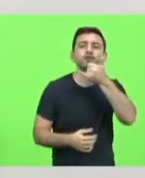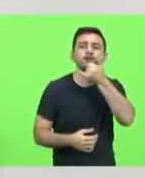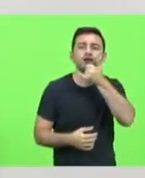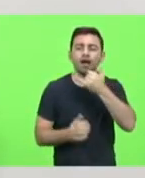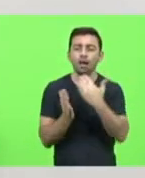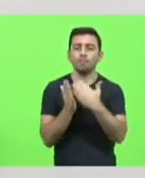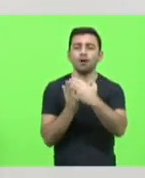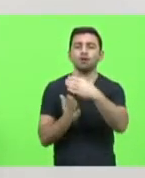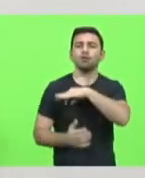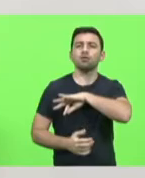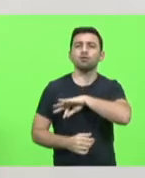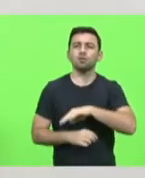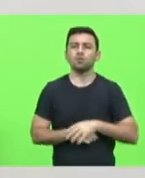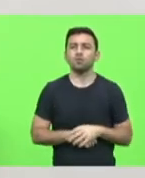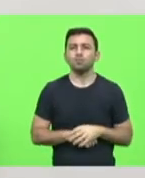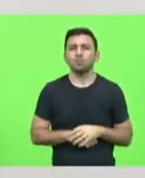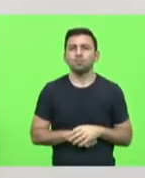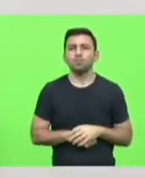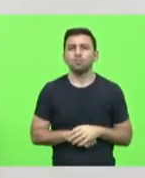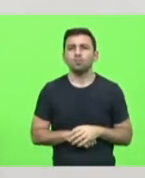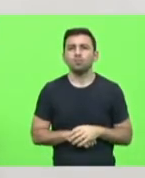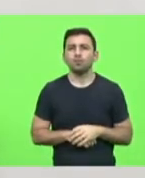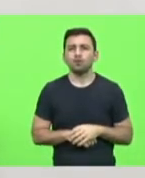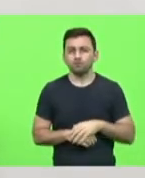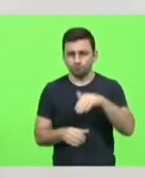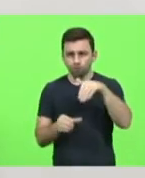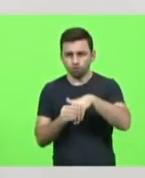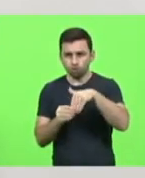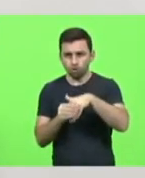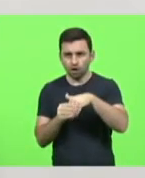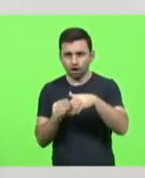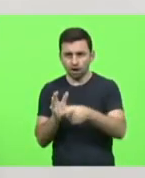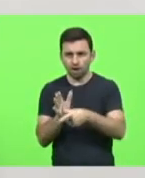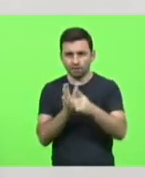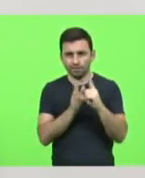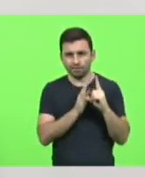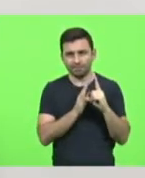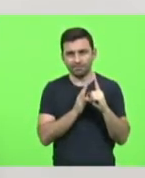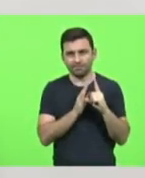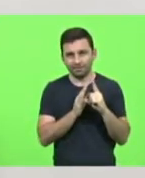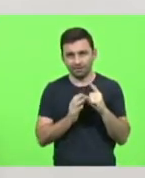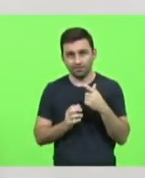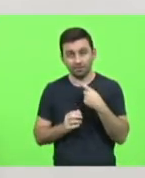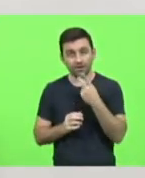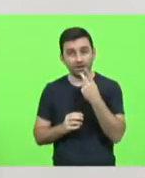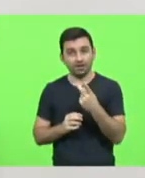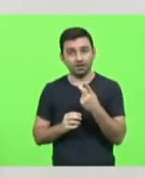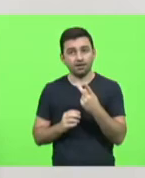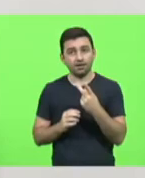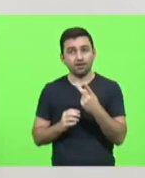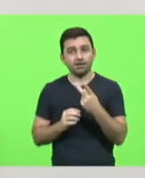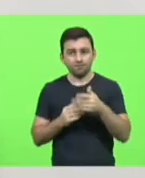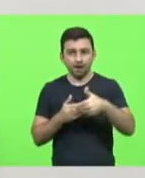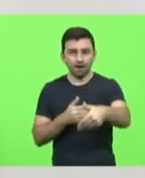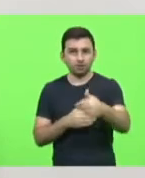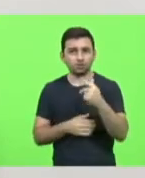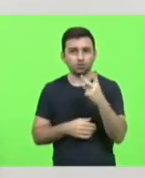aumento desse? Tudo bem, nós vamos votar antecipadamente já, por isso que eu disse dourar a pílula, para 2022.